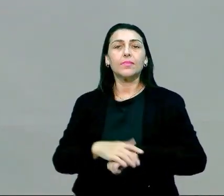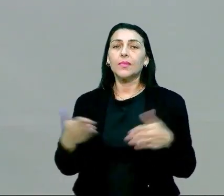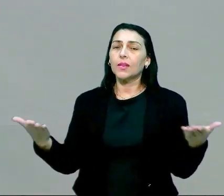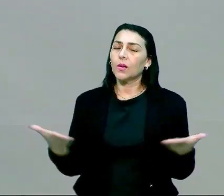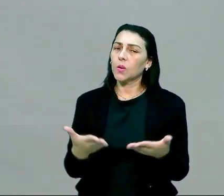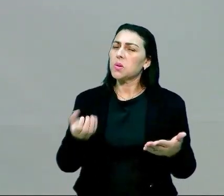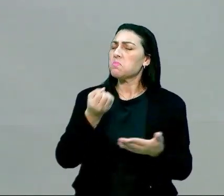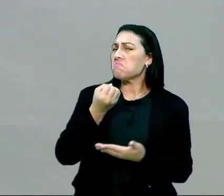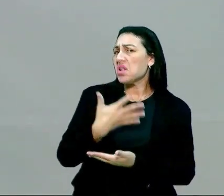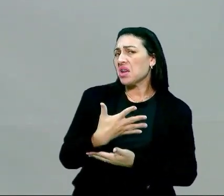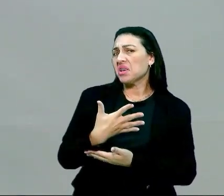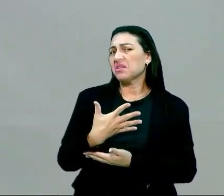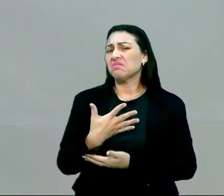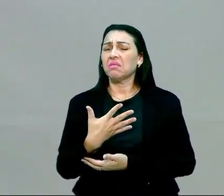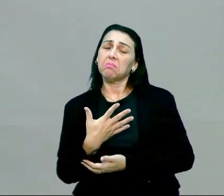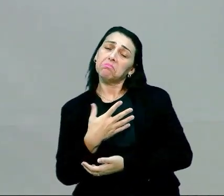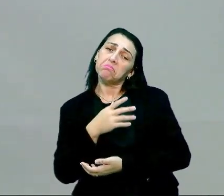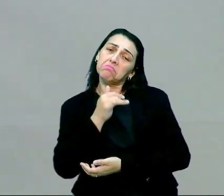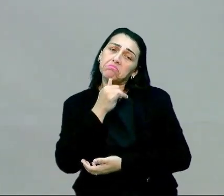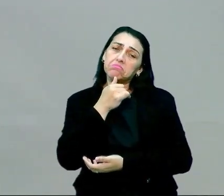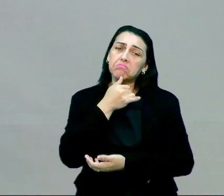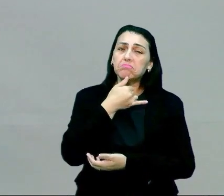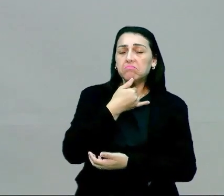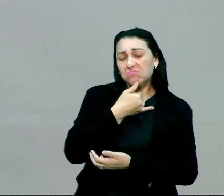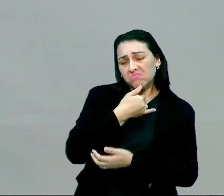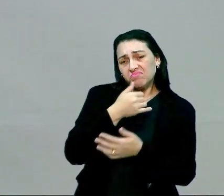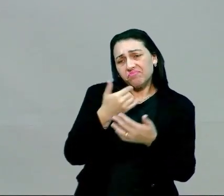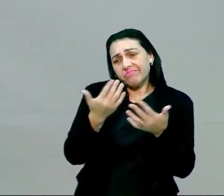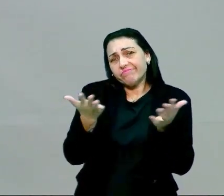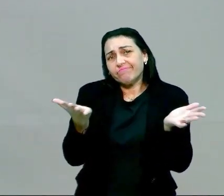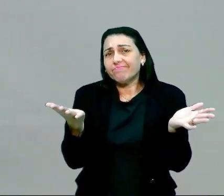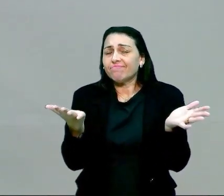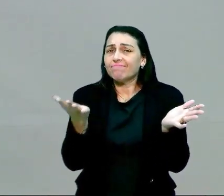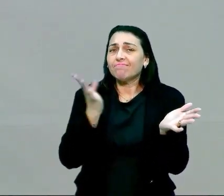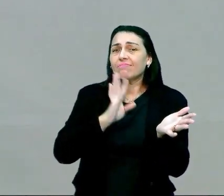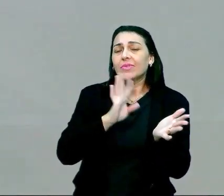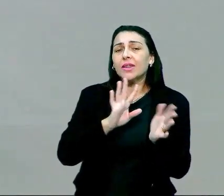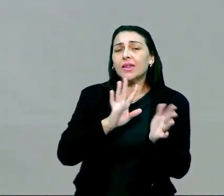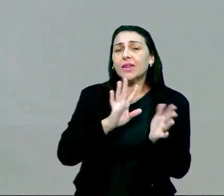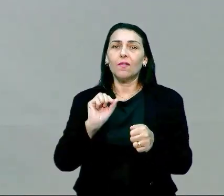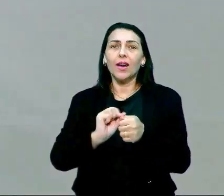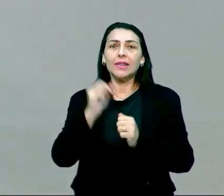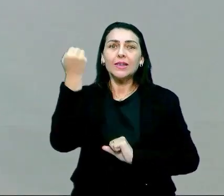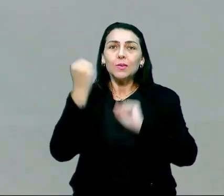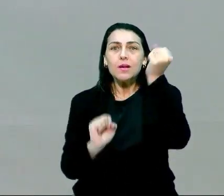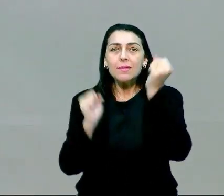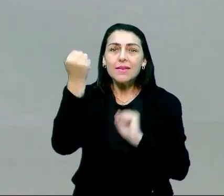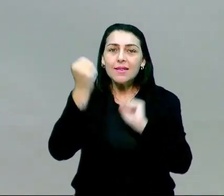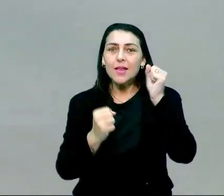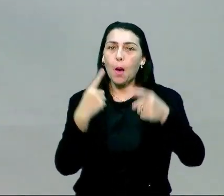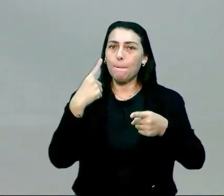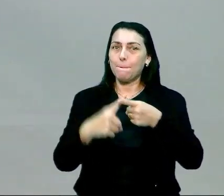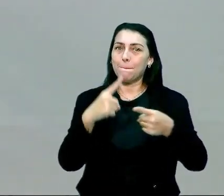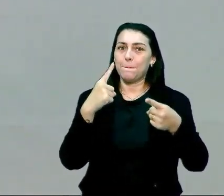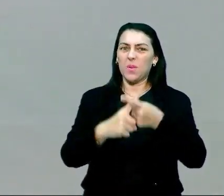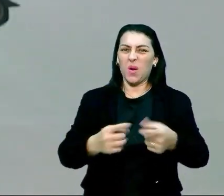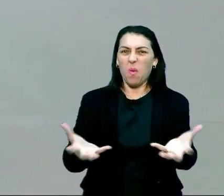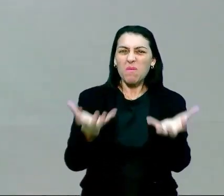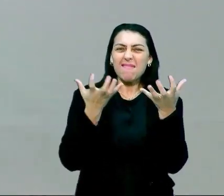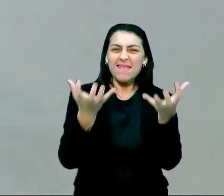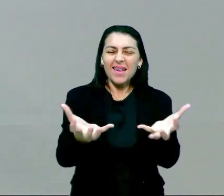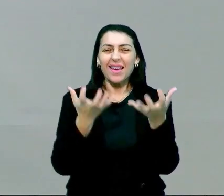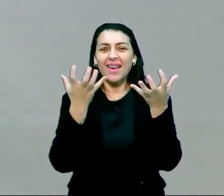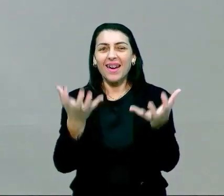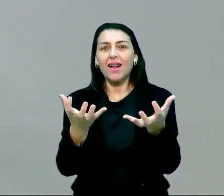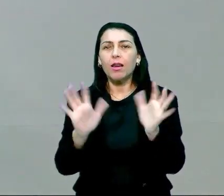hoje eu tomei um eurocochozinho, não tô muito legal. Vou fazer um exercício físico porque eu quero